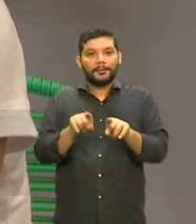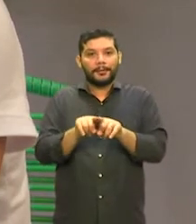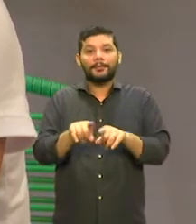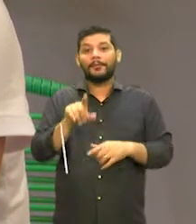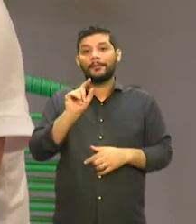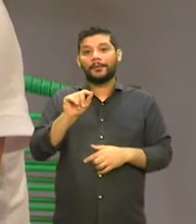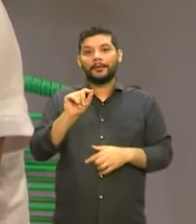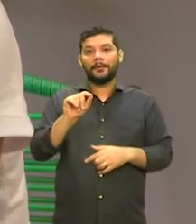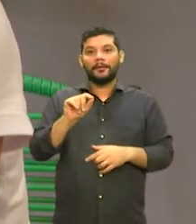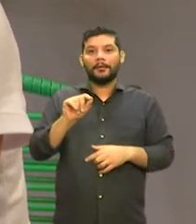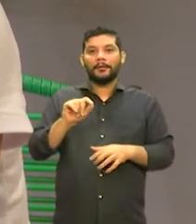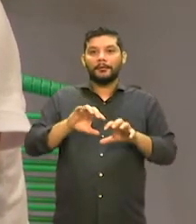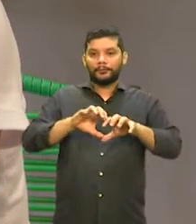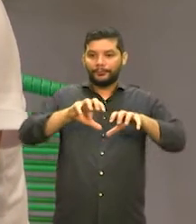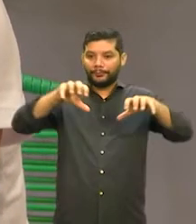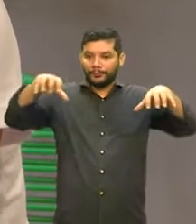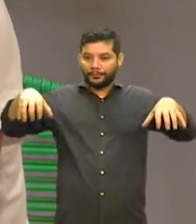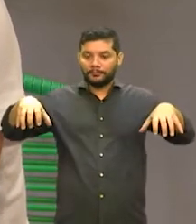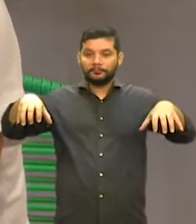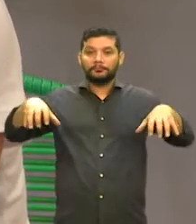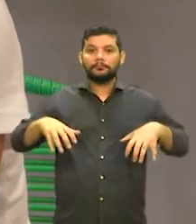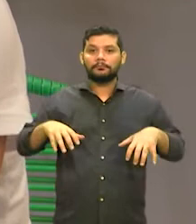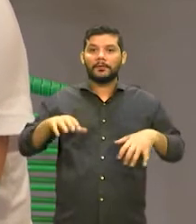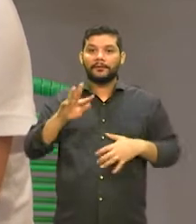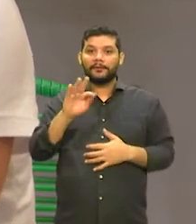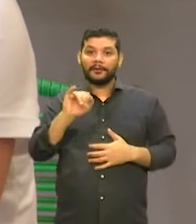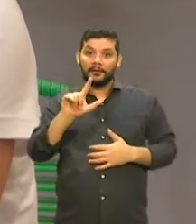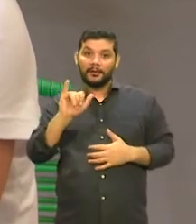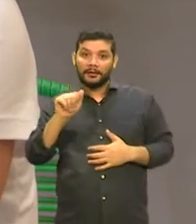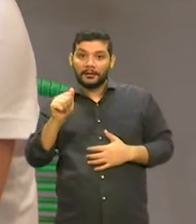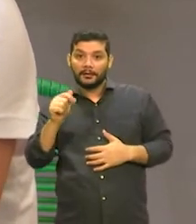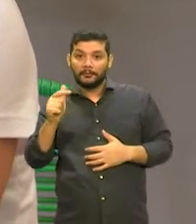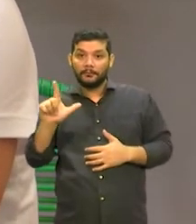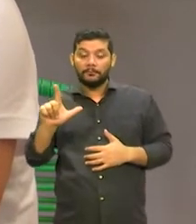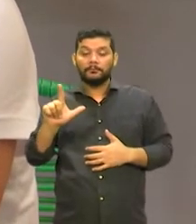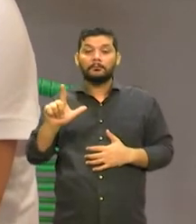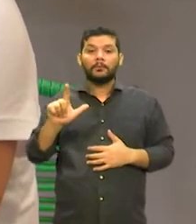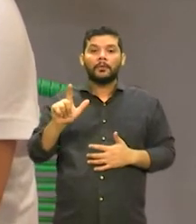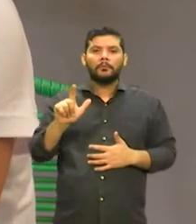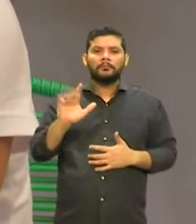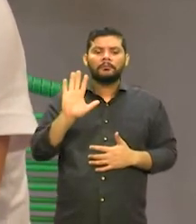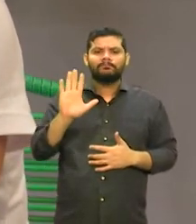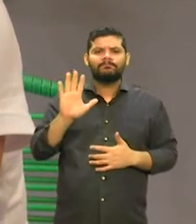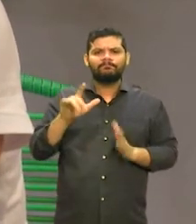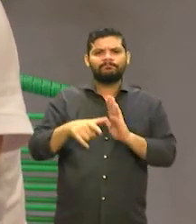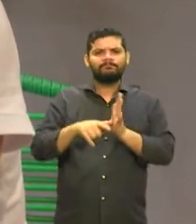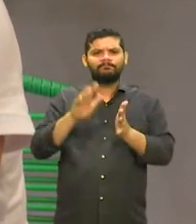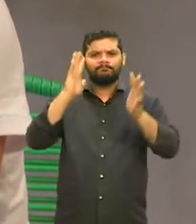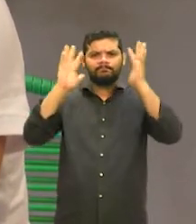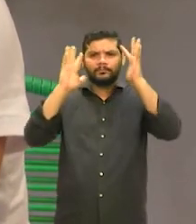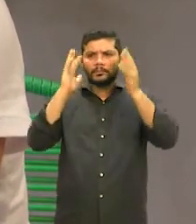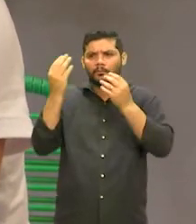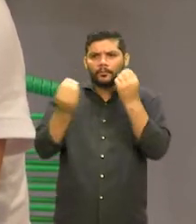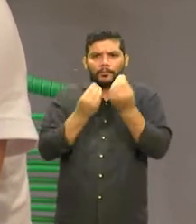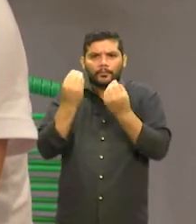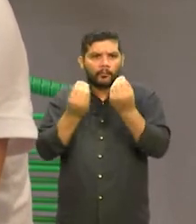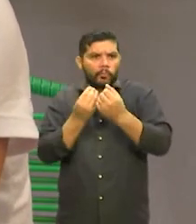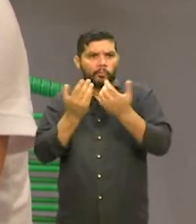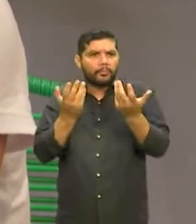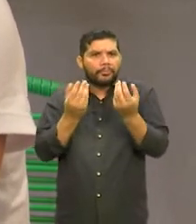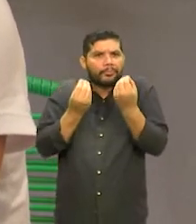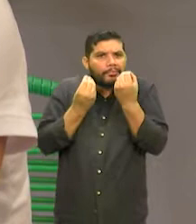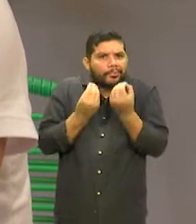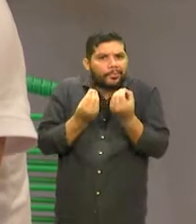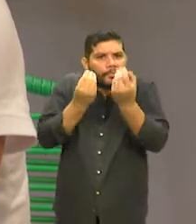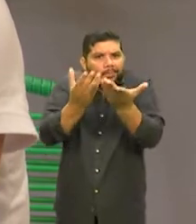corrente, esse coletivo. Como que a gente ia dar as mãos, como que a gente ia conseguir se fazer presente na casa do nosso cliente,